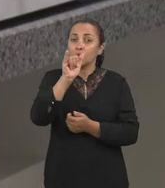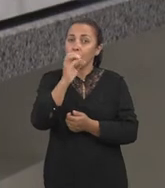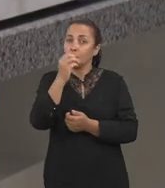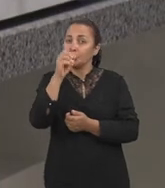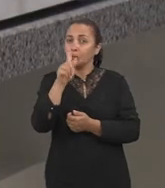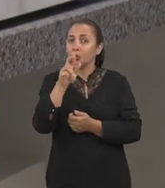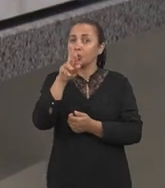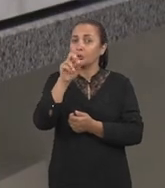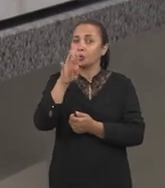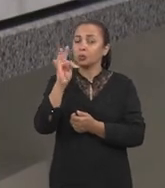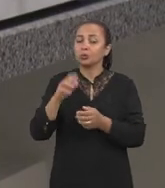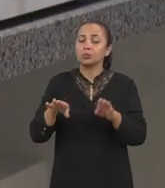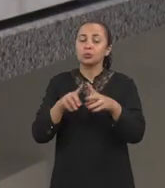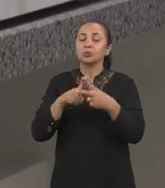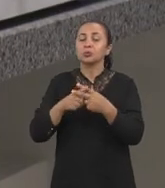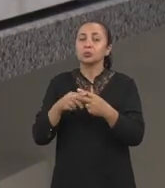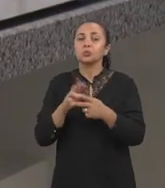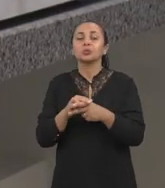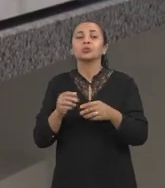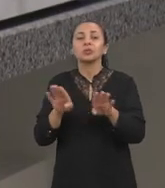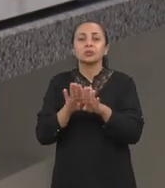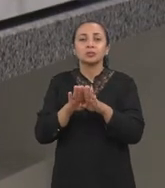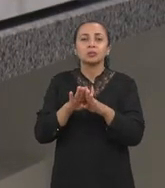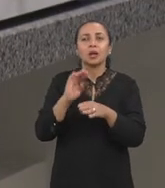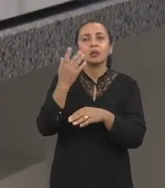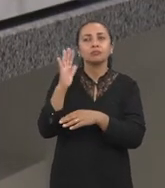produtos vegetais, como, por exemplo,